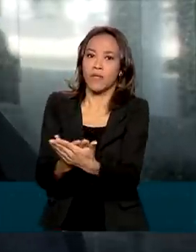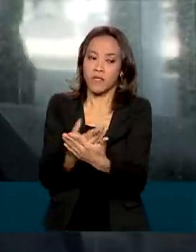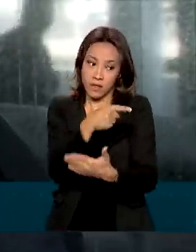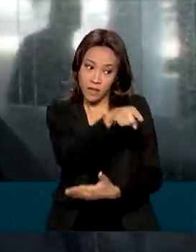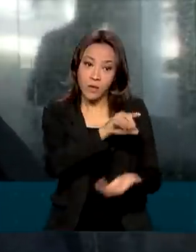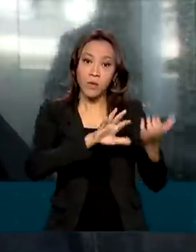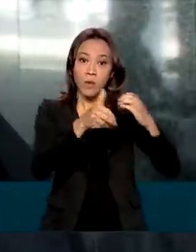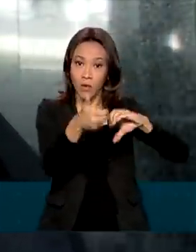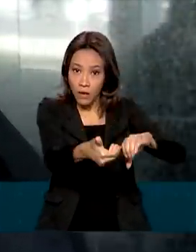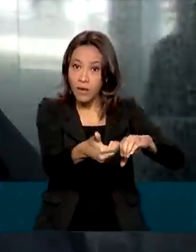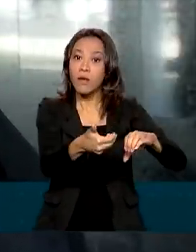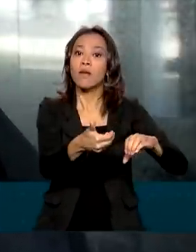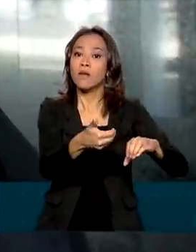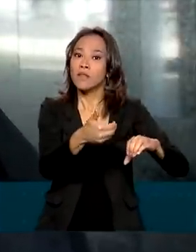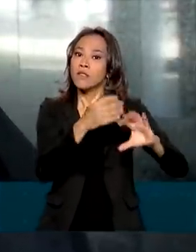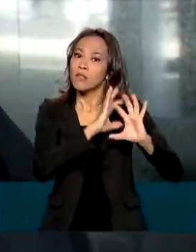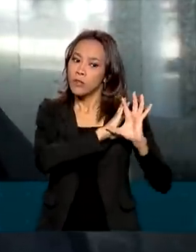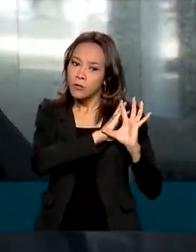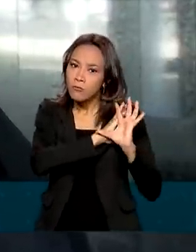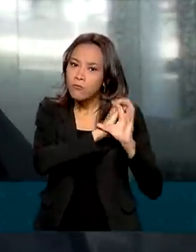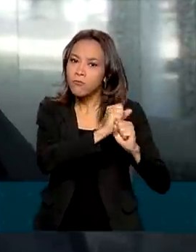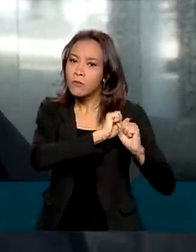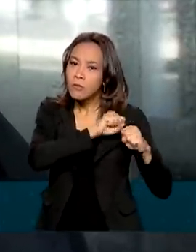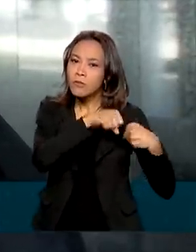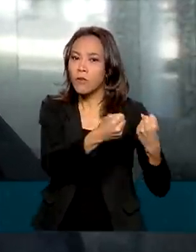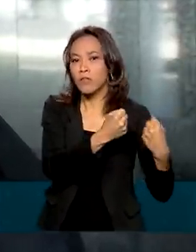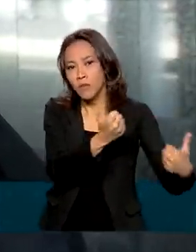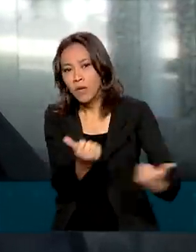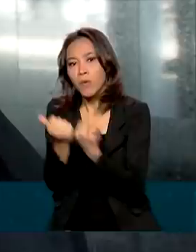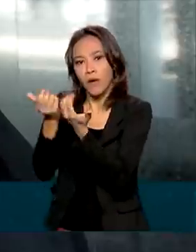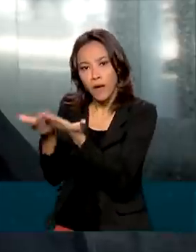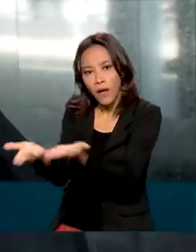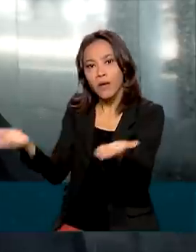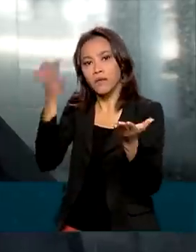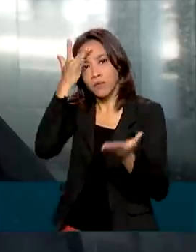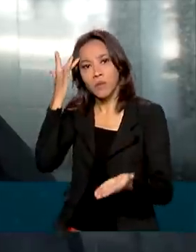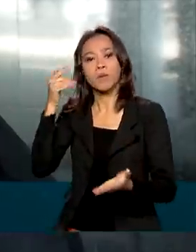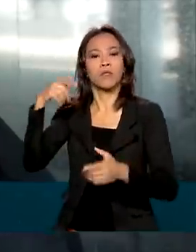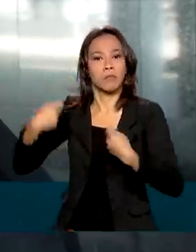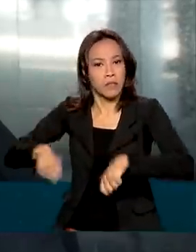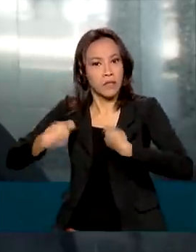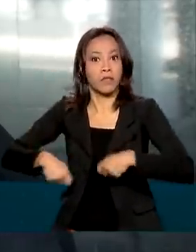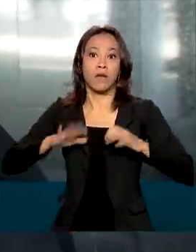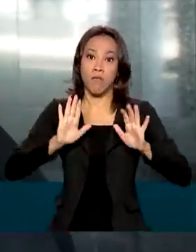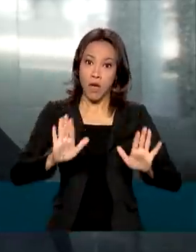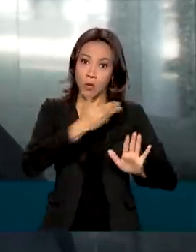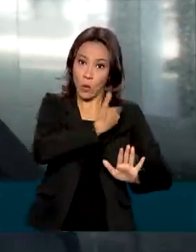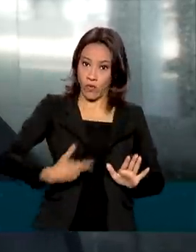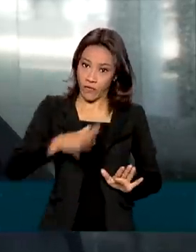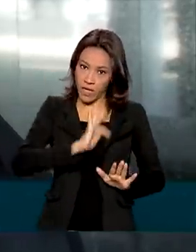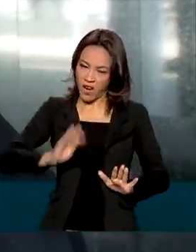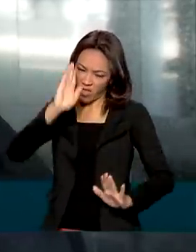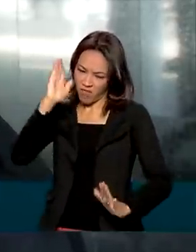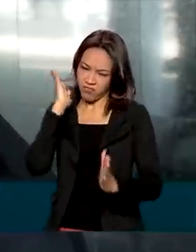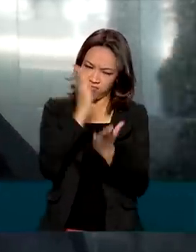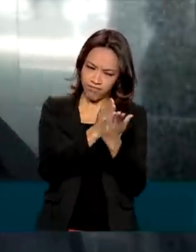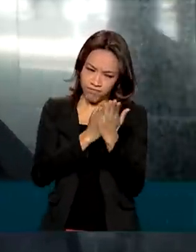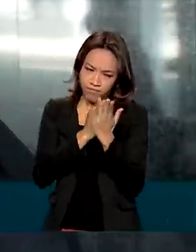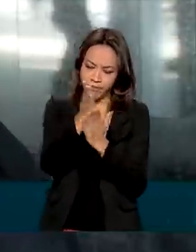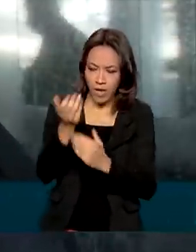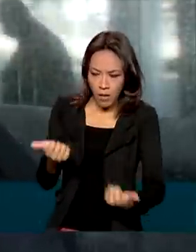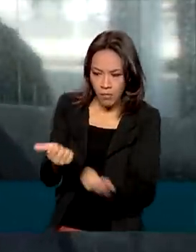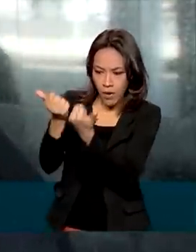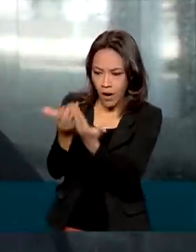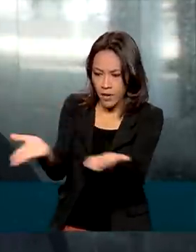Congresso Nacional some esforço para atender esses brasileiros mais necessitados. Mas o governo federal está determinado a assistir os